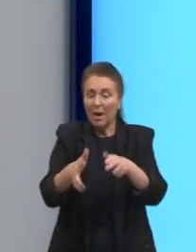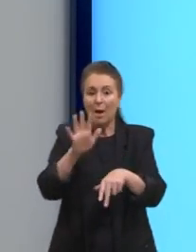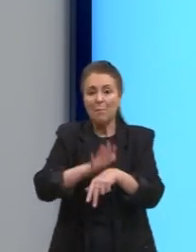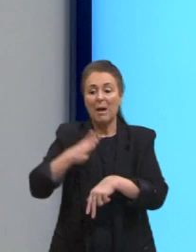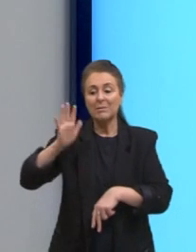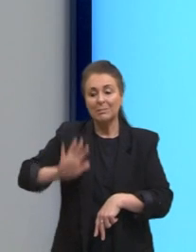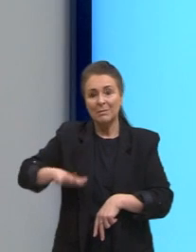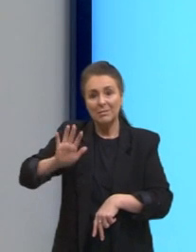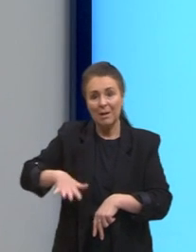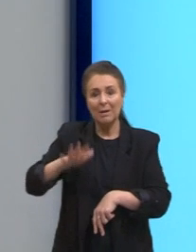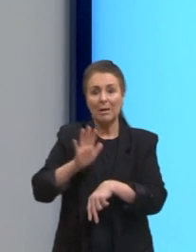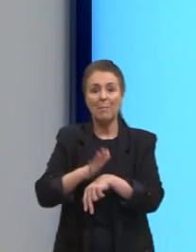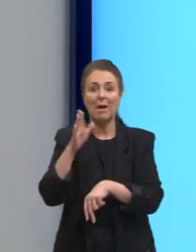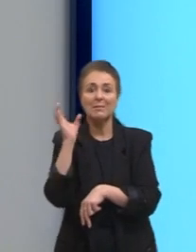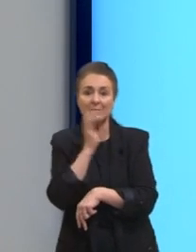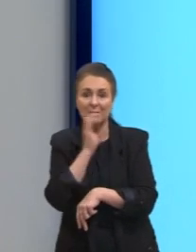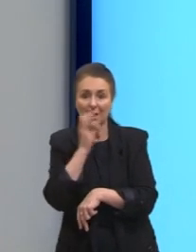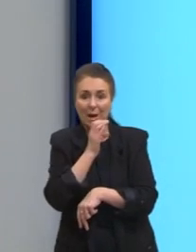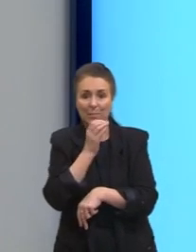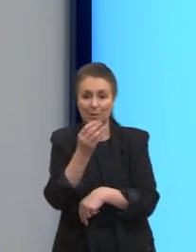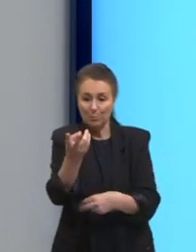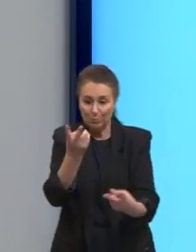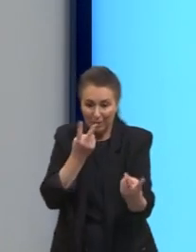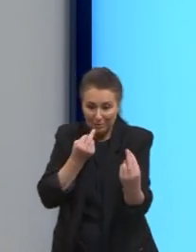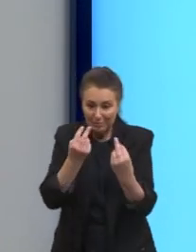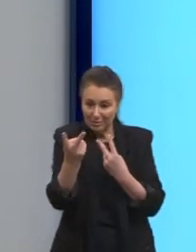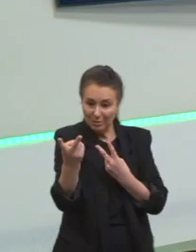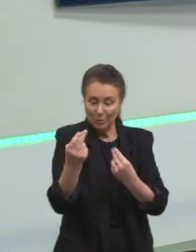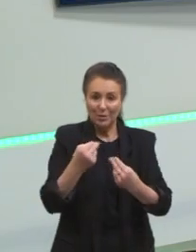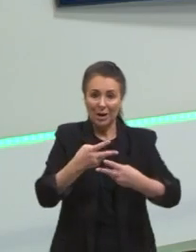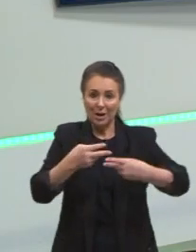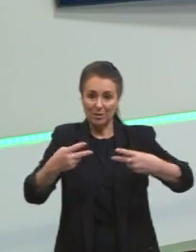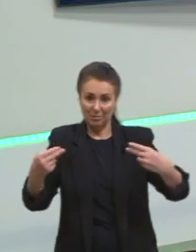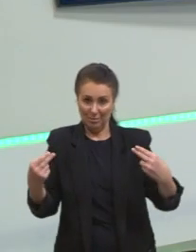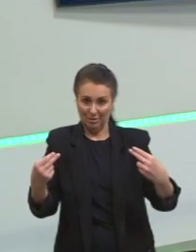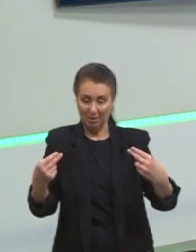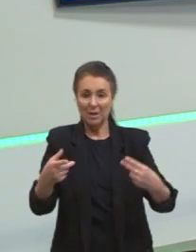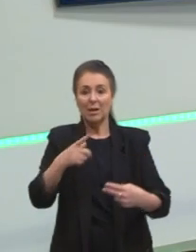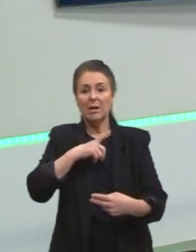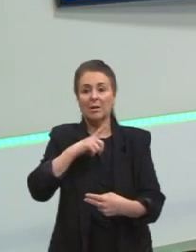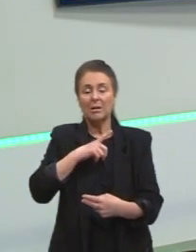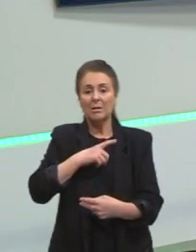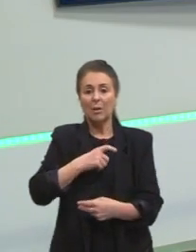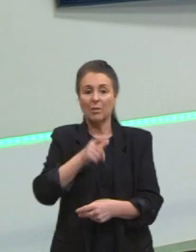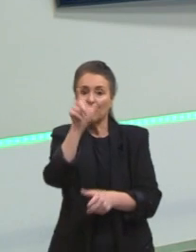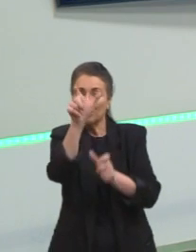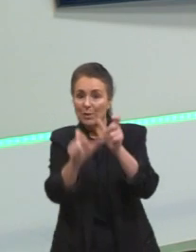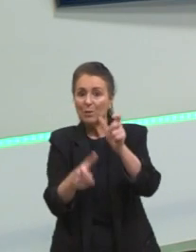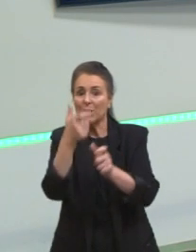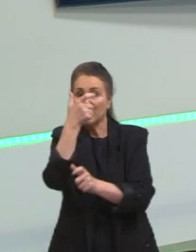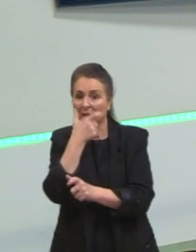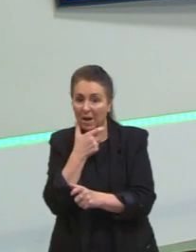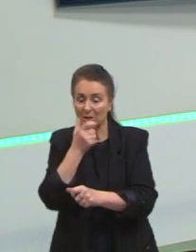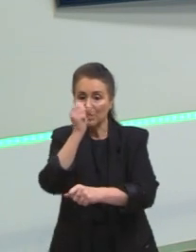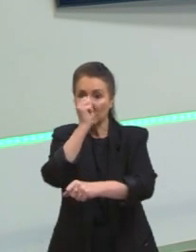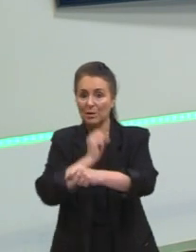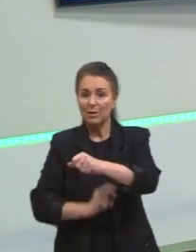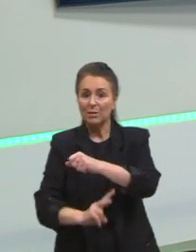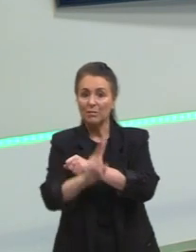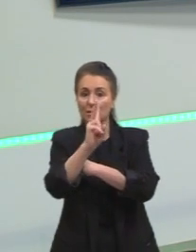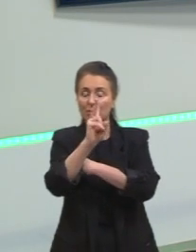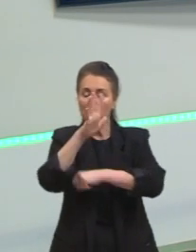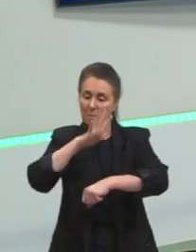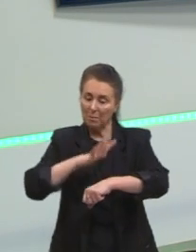mais rápida, né? Por ser mais barata, seria mais lucrativa. Então, tem gente que acha que a gente deveria investir mais em trens